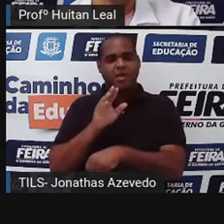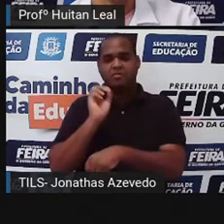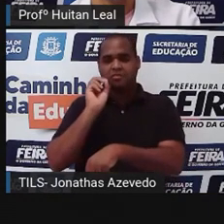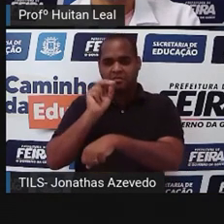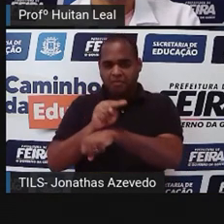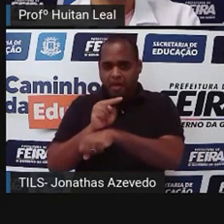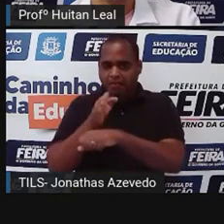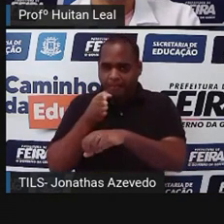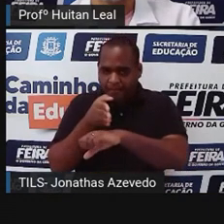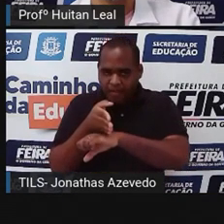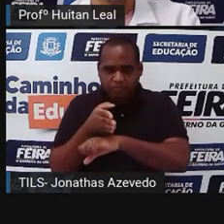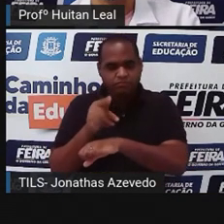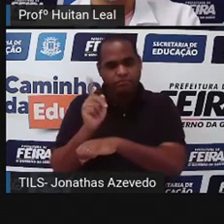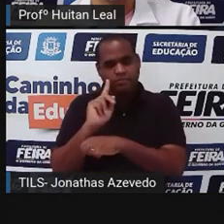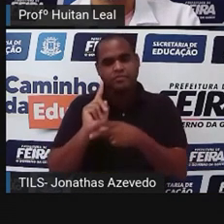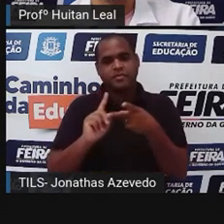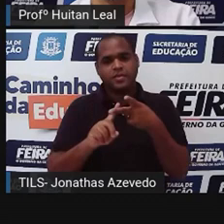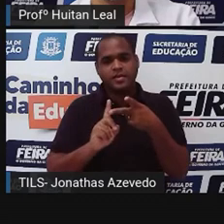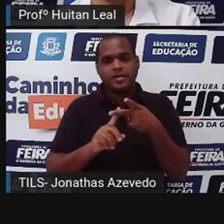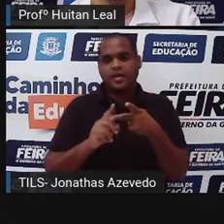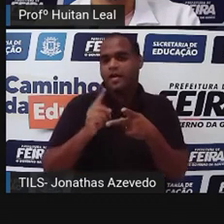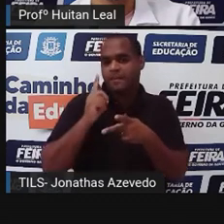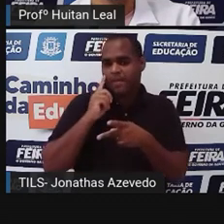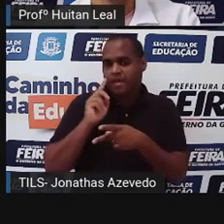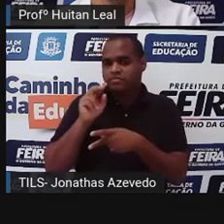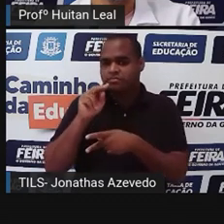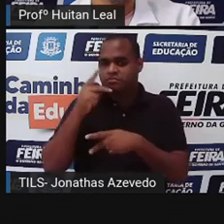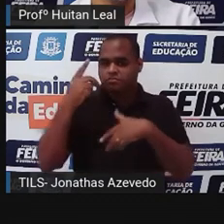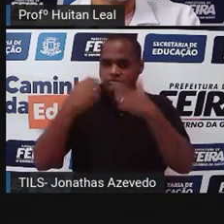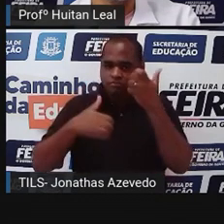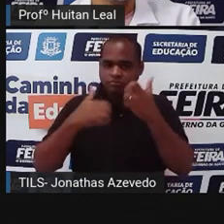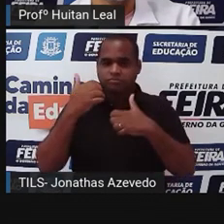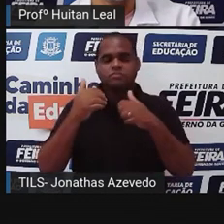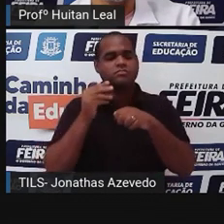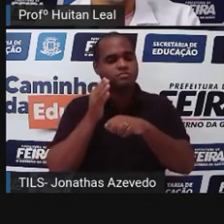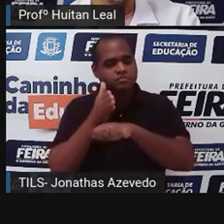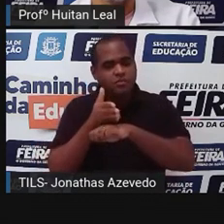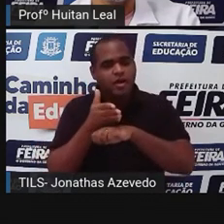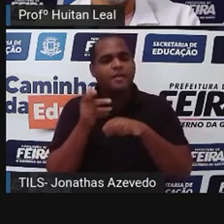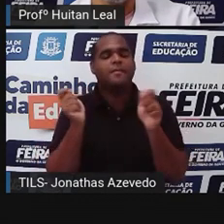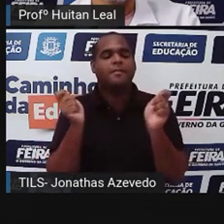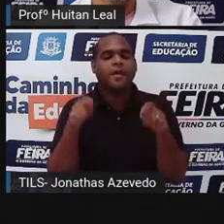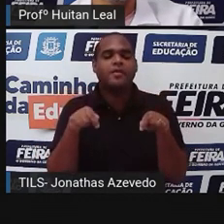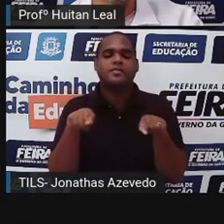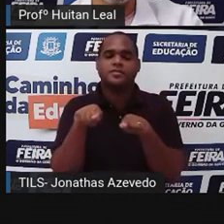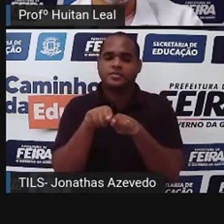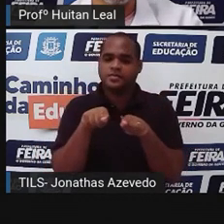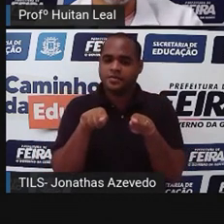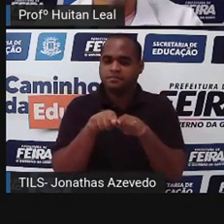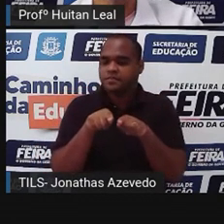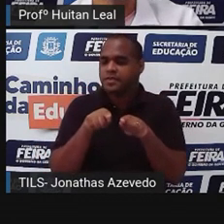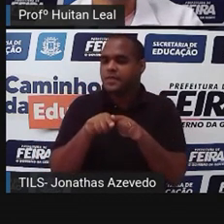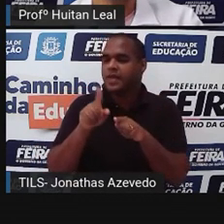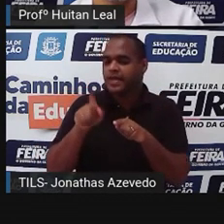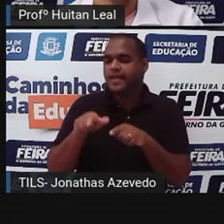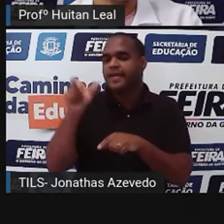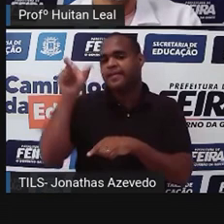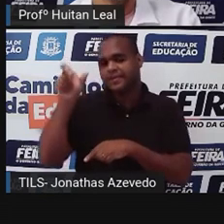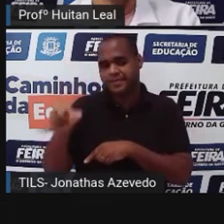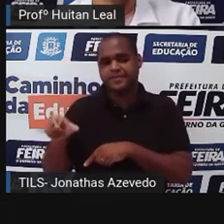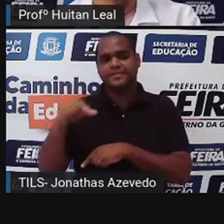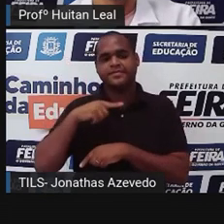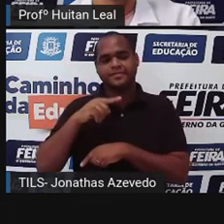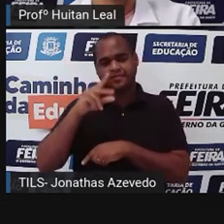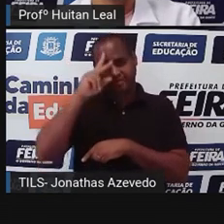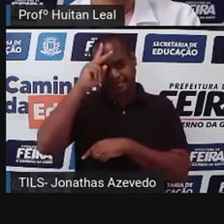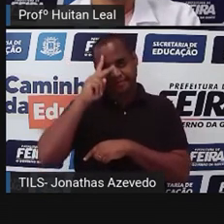O narrador pode ser personagem, ele narra a história sendo um dos seus personagens. Ou seja, o narrador-personagem, ele também é um personagem da